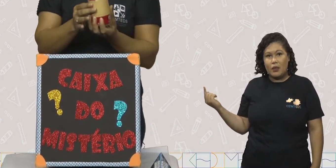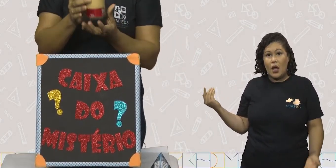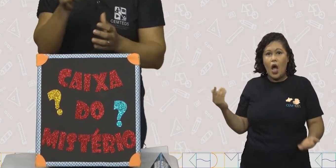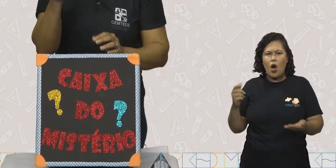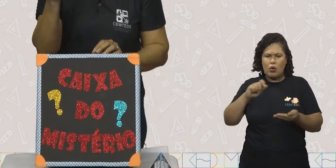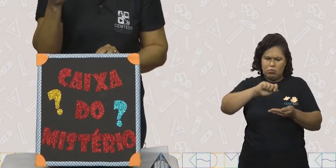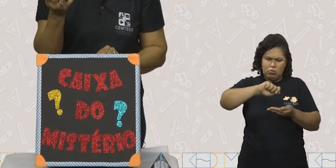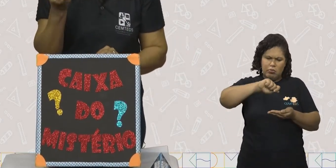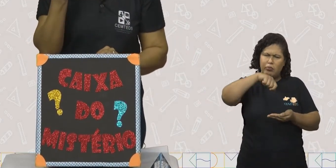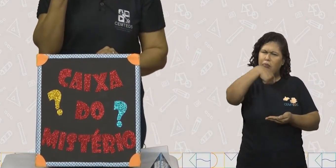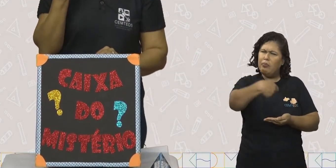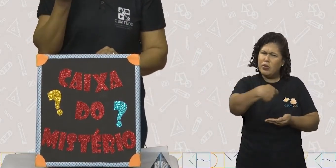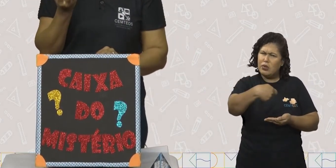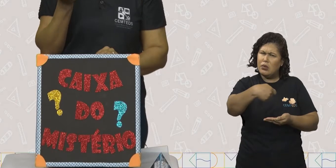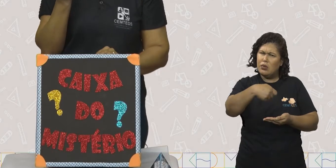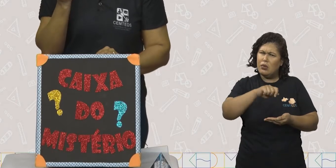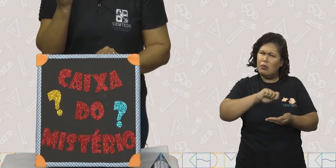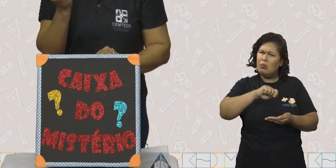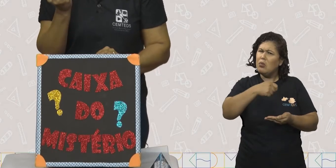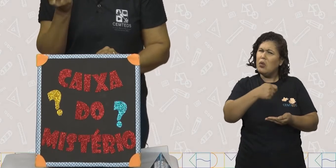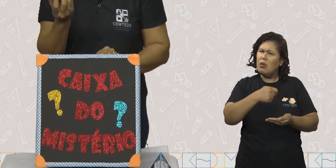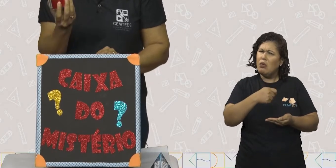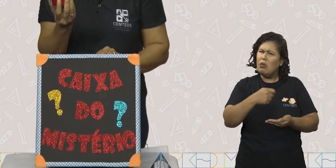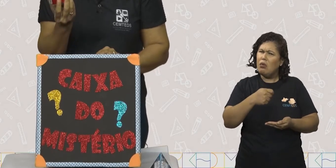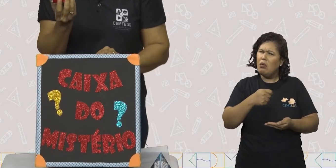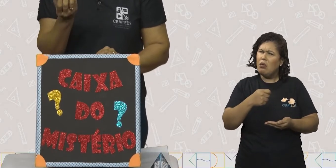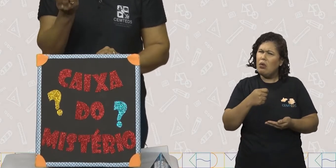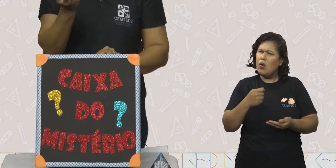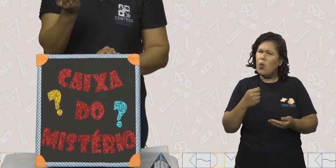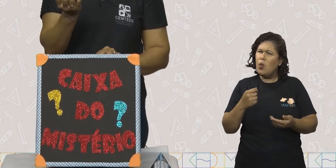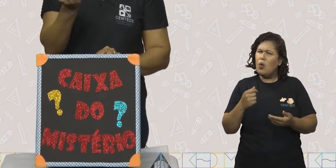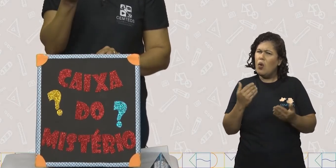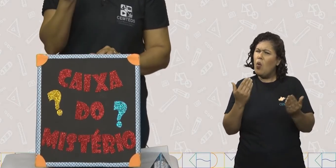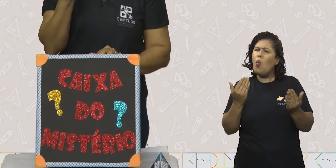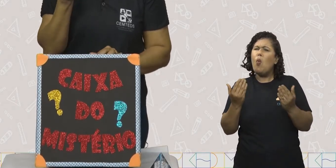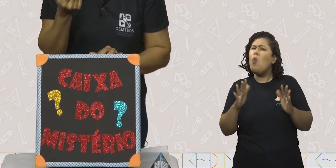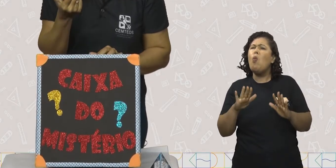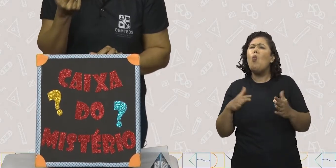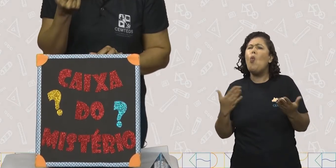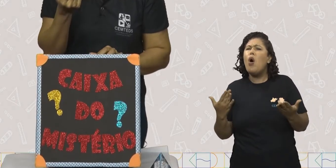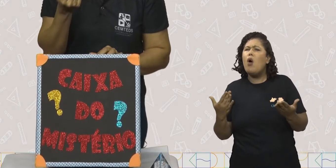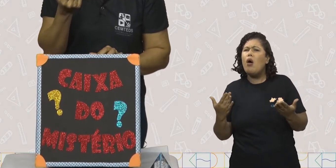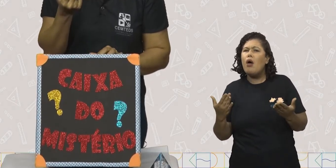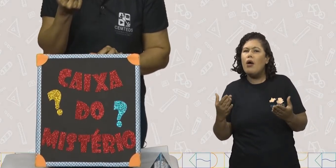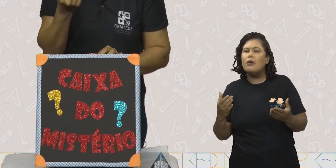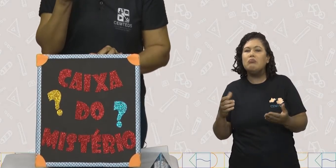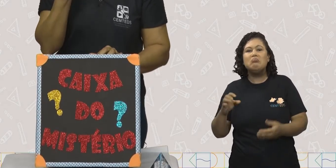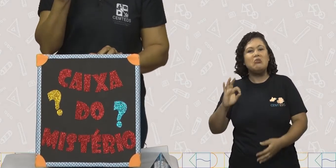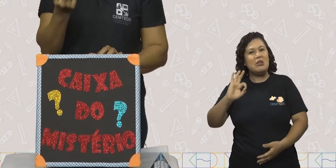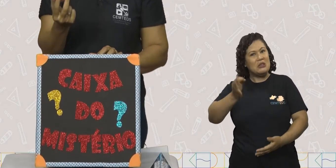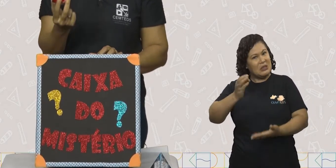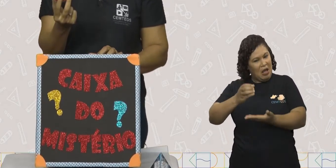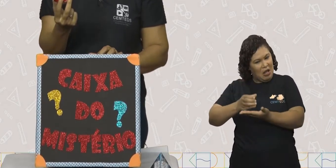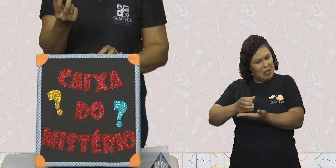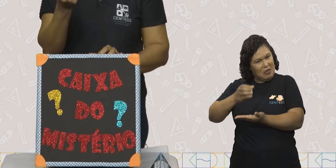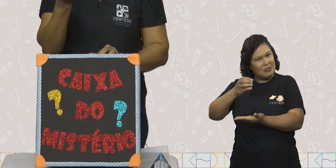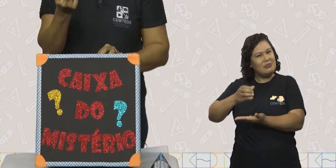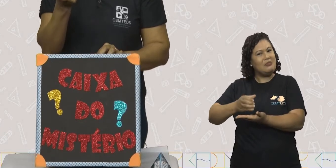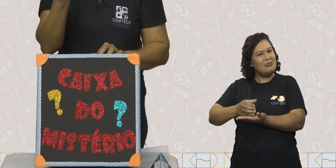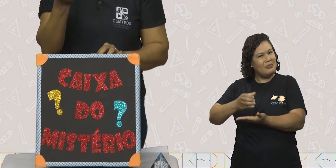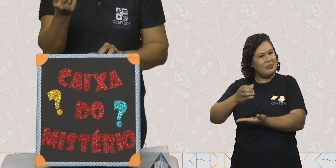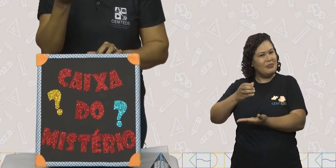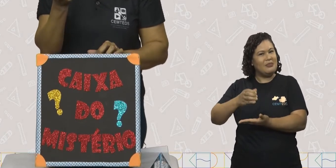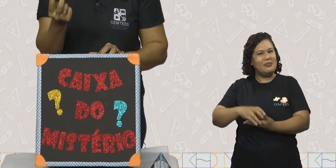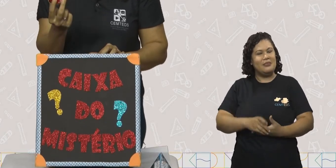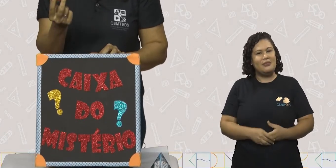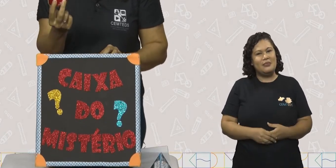Agora eu tenho essa lata de refrigerante e ela tem que formato mesmo, hein? Isso mesmo, de